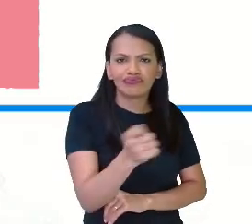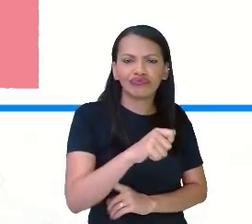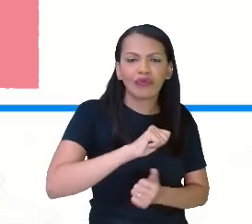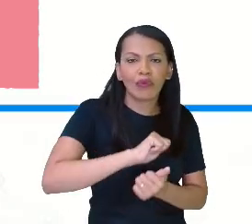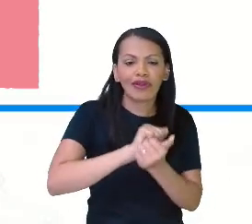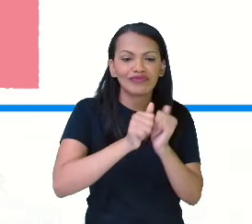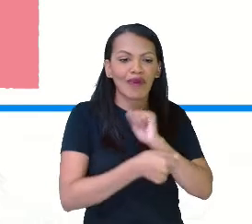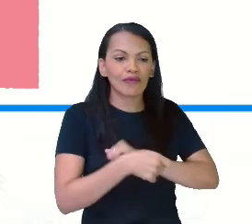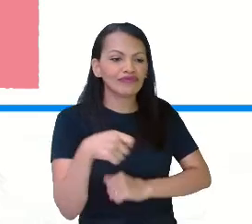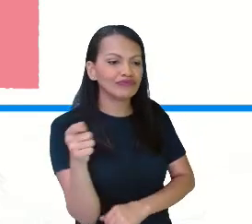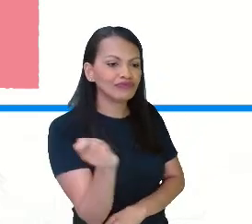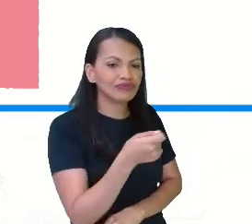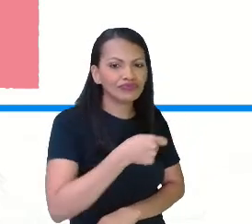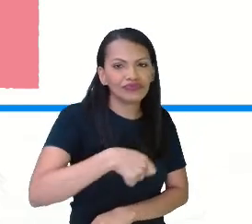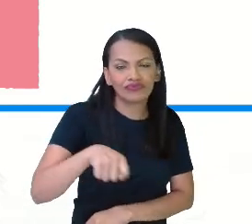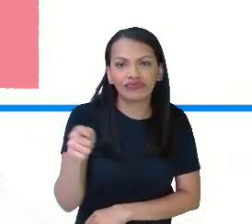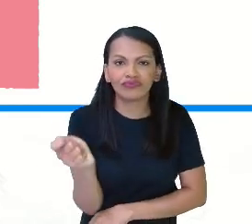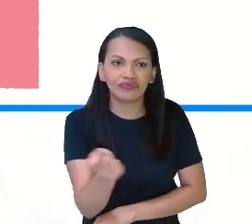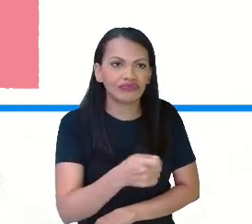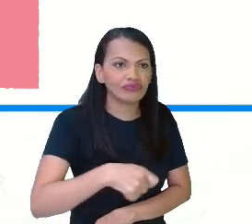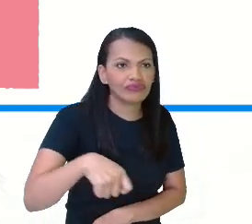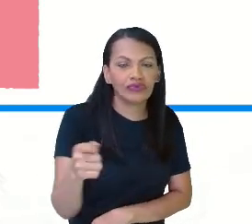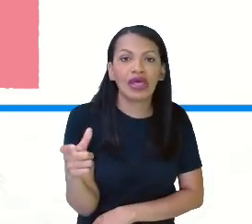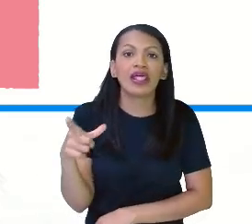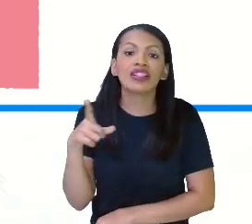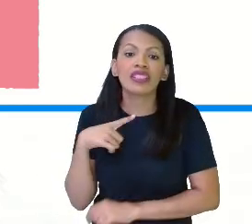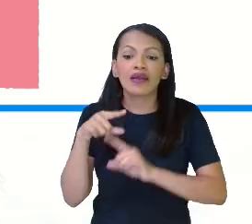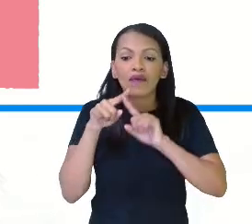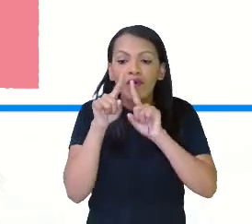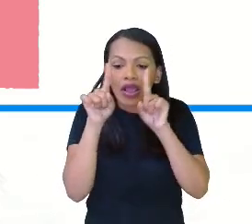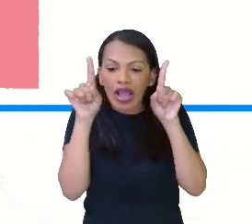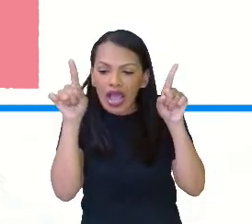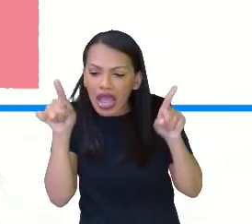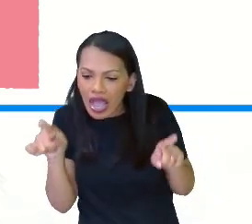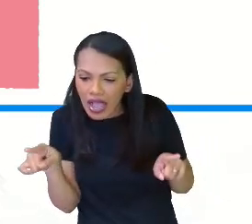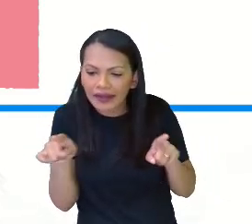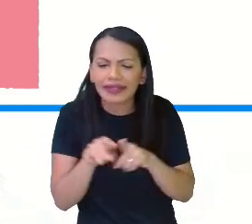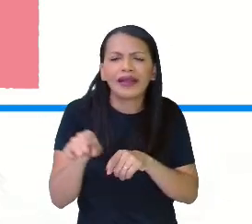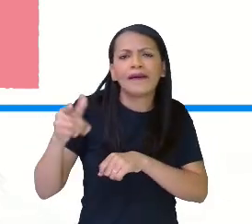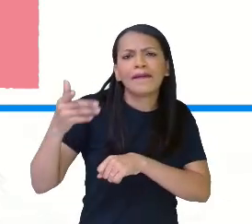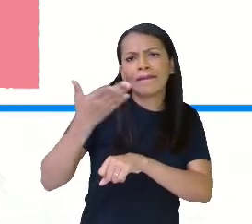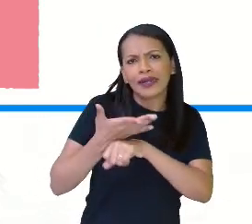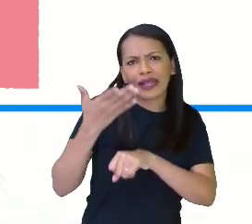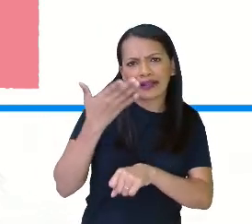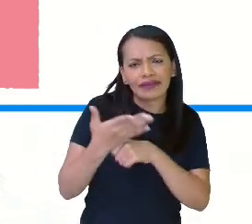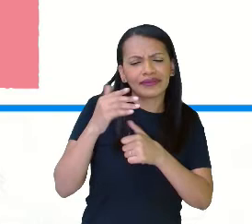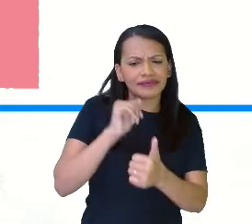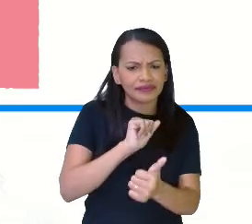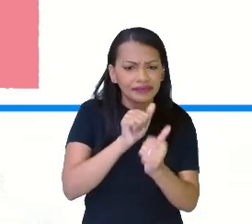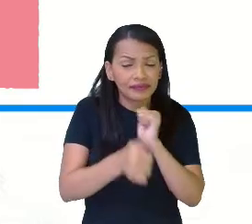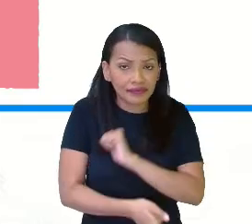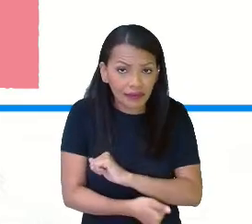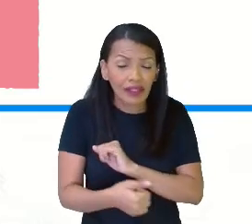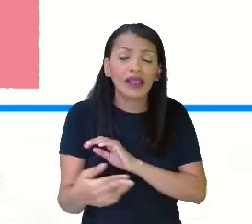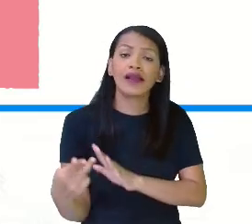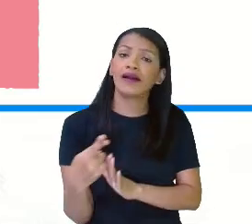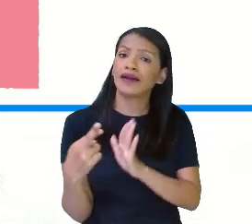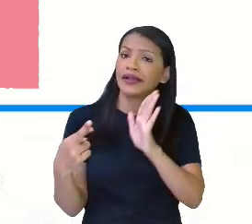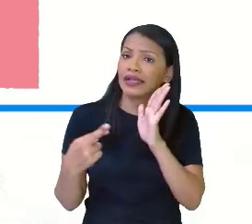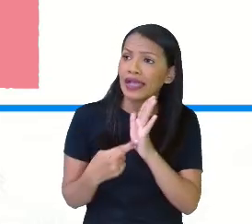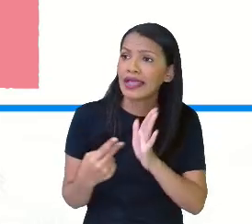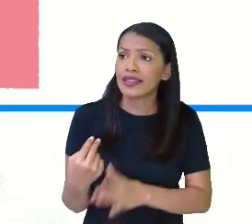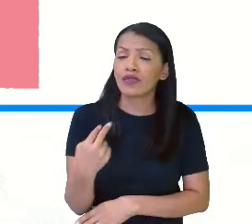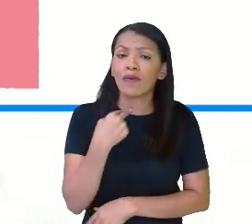esporte, então ali eles têm aquela área que eles podem praticar o esporte, então é uma das regras da esgrima, você não